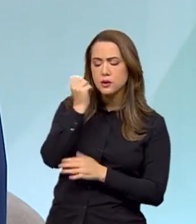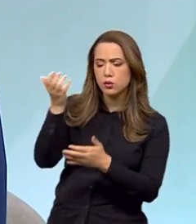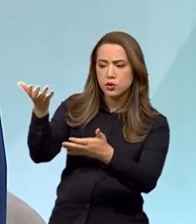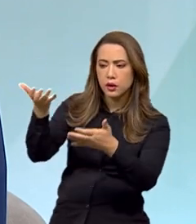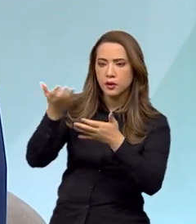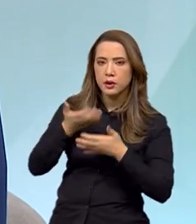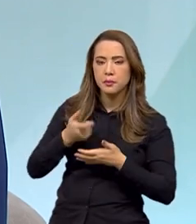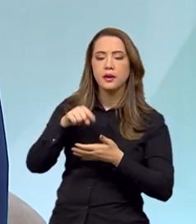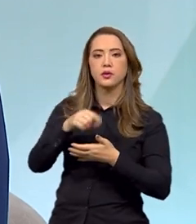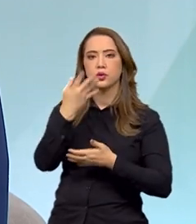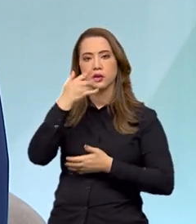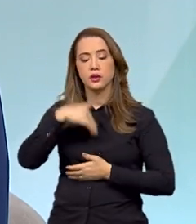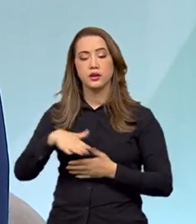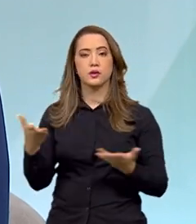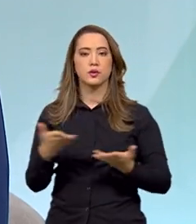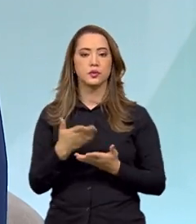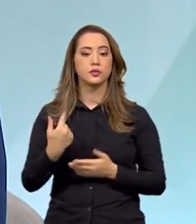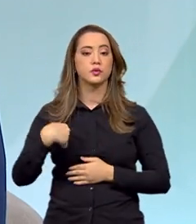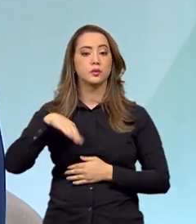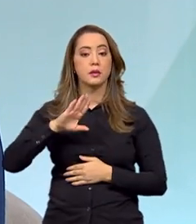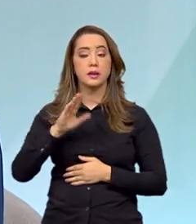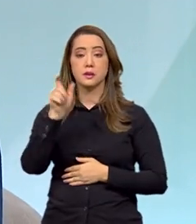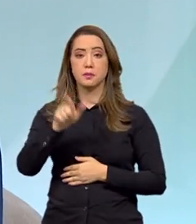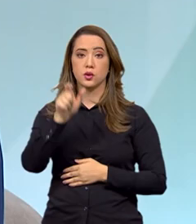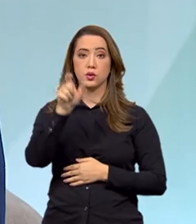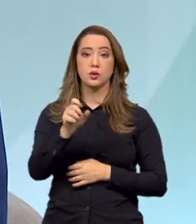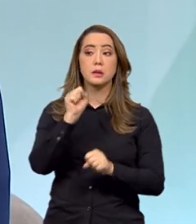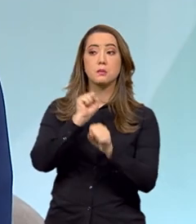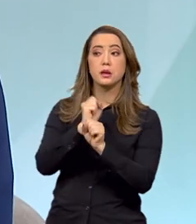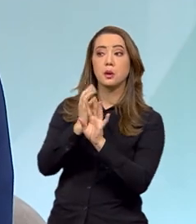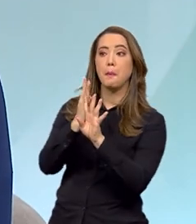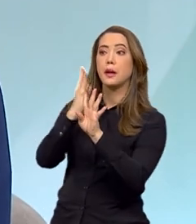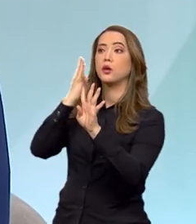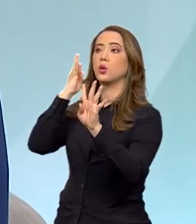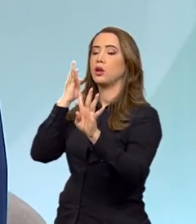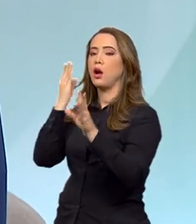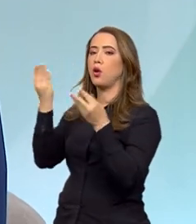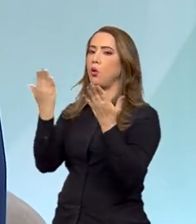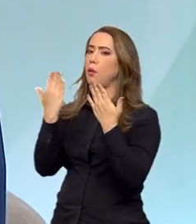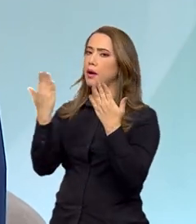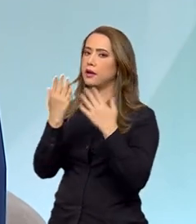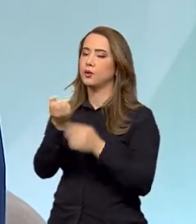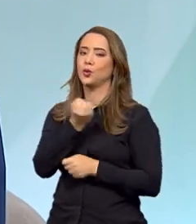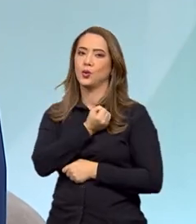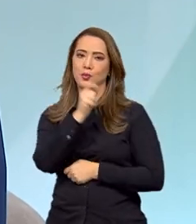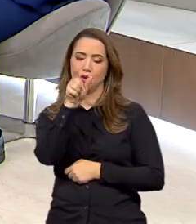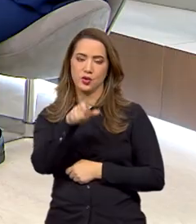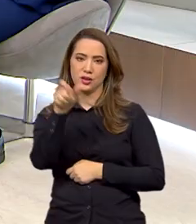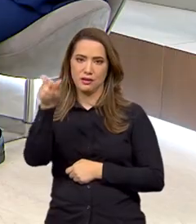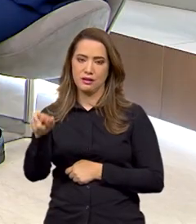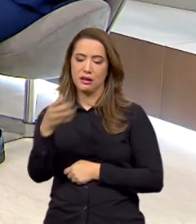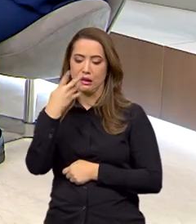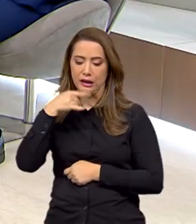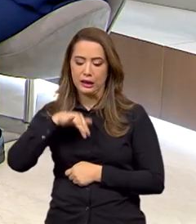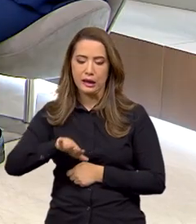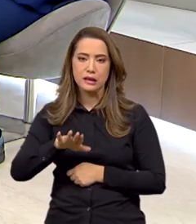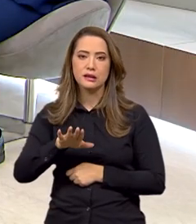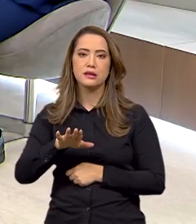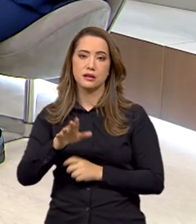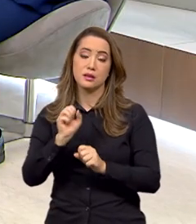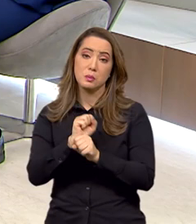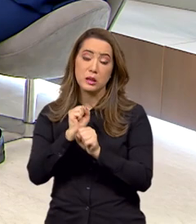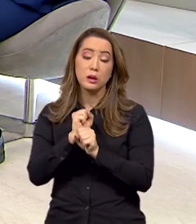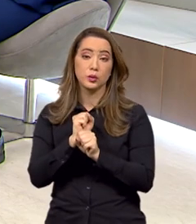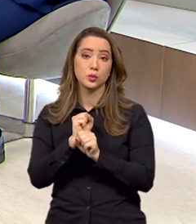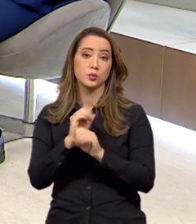de crianças. Hoje, nós temos mais pessoas na fila para adotar do que crianças disponíveis para adoção. Olha que conquista da